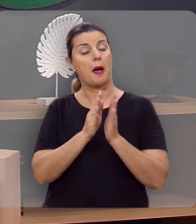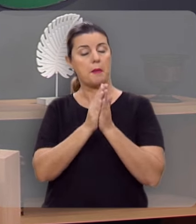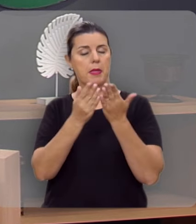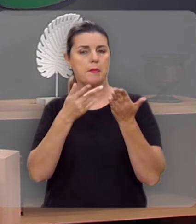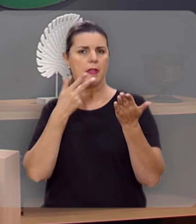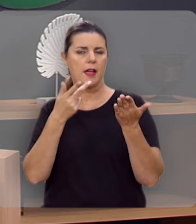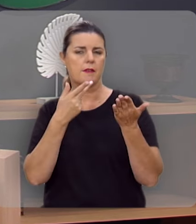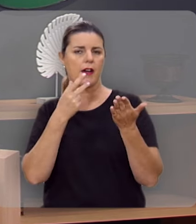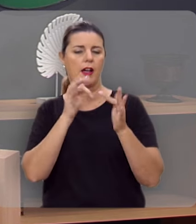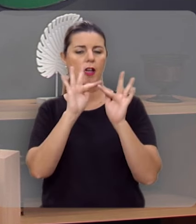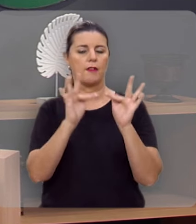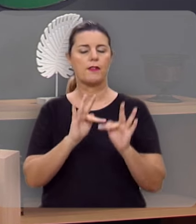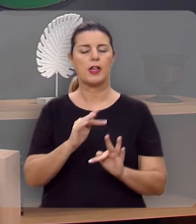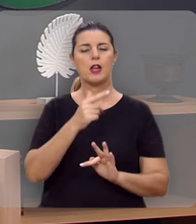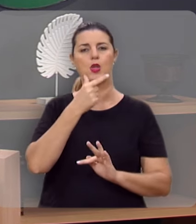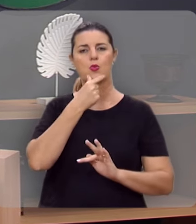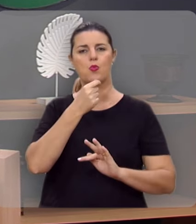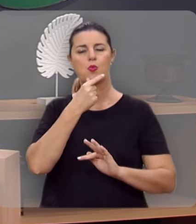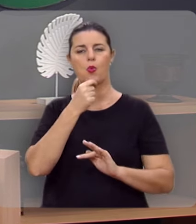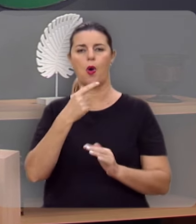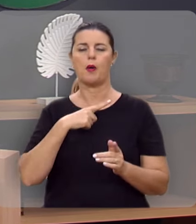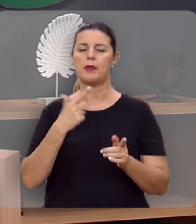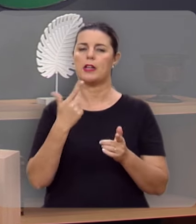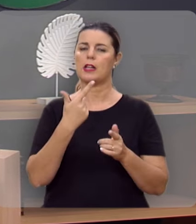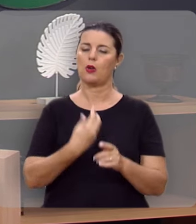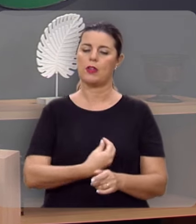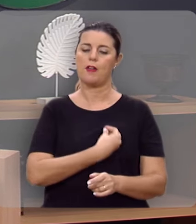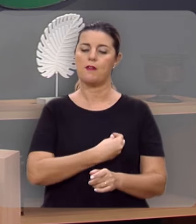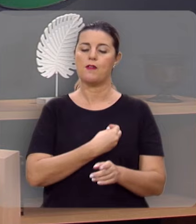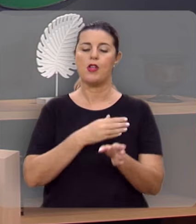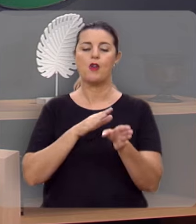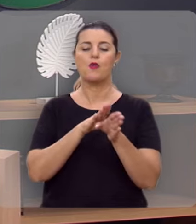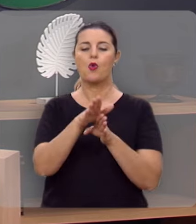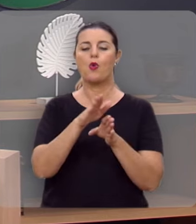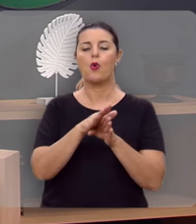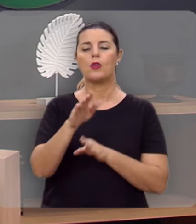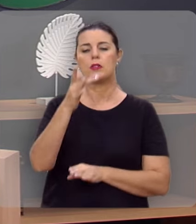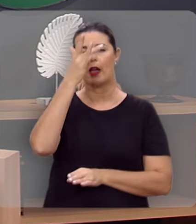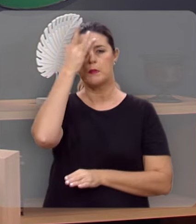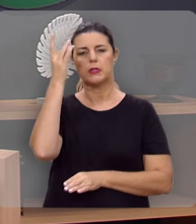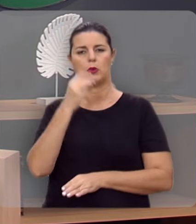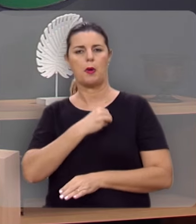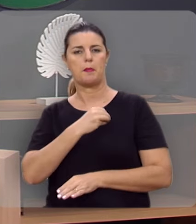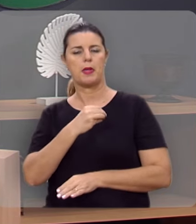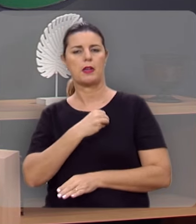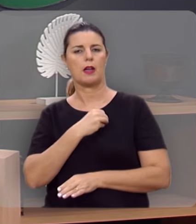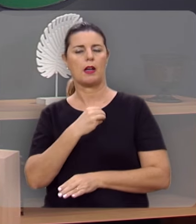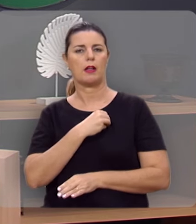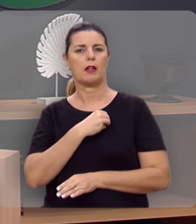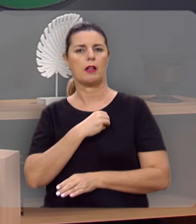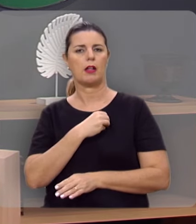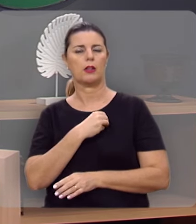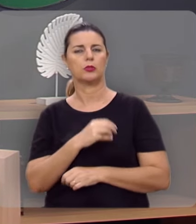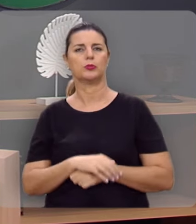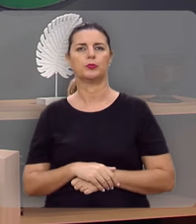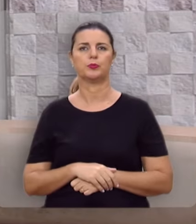não anda no conselho dos ímpios, não se detém no caminho dos pecadores, nem se assenta na roda dos escarnecedores.